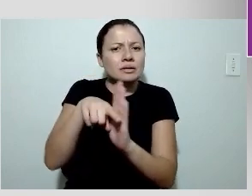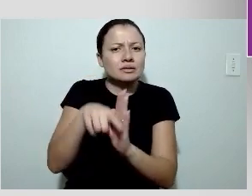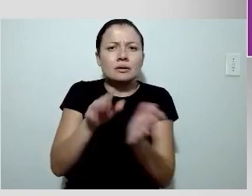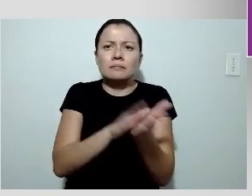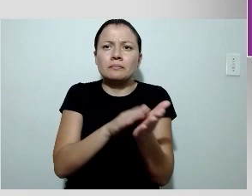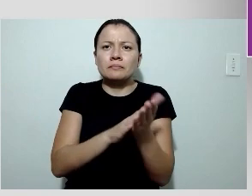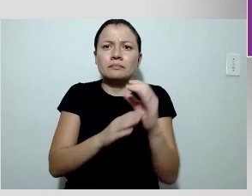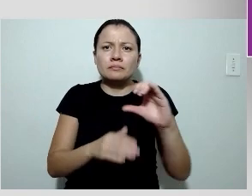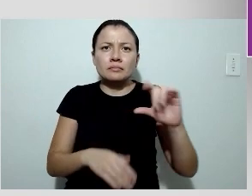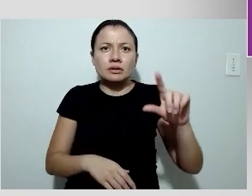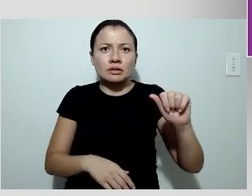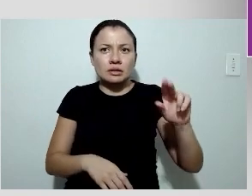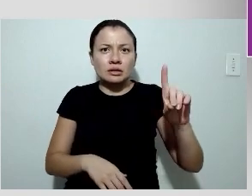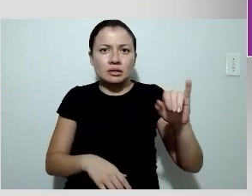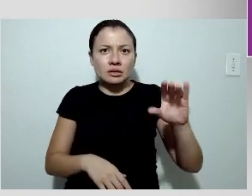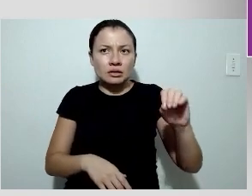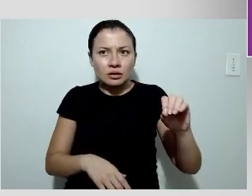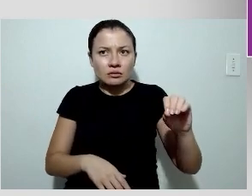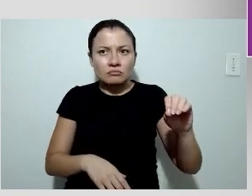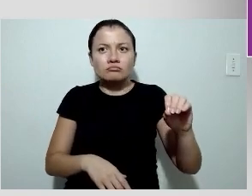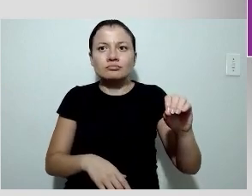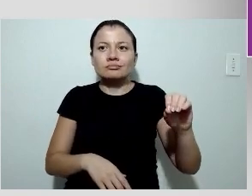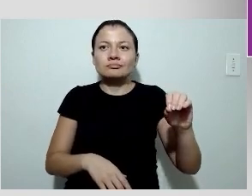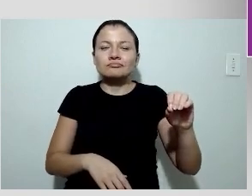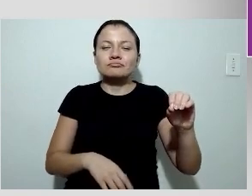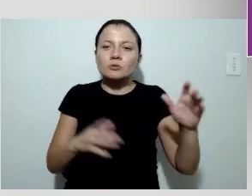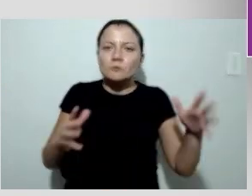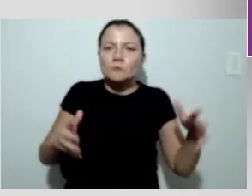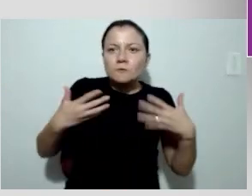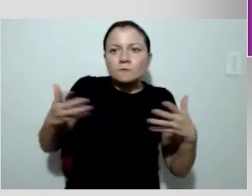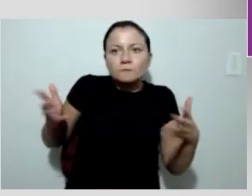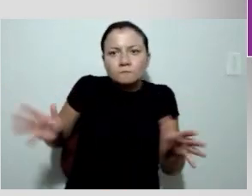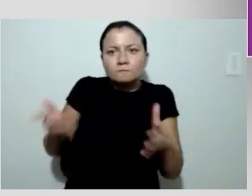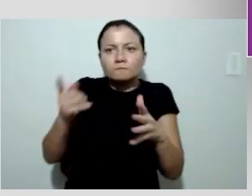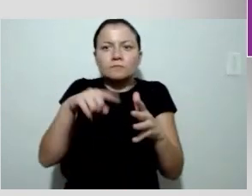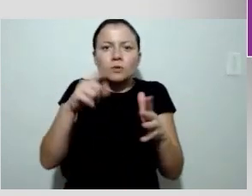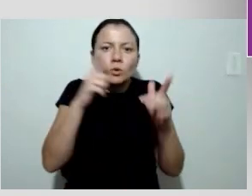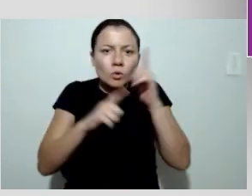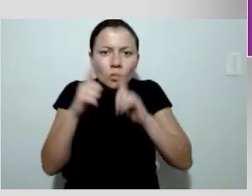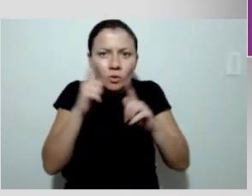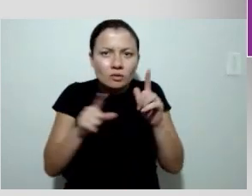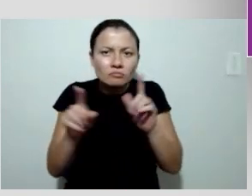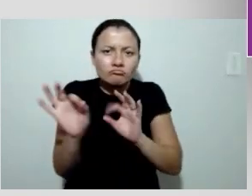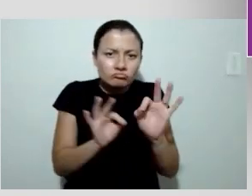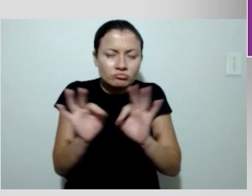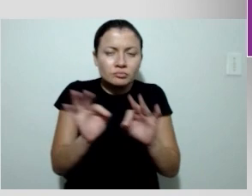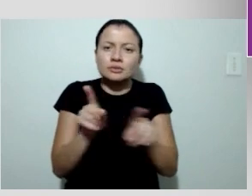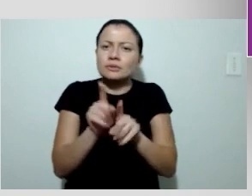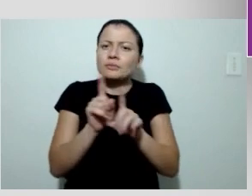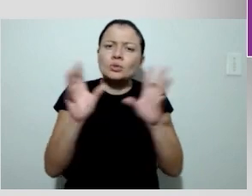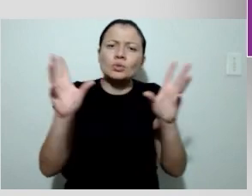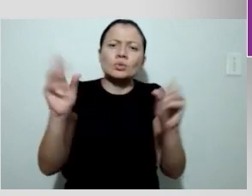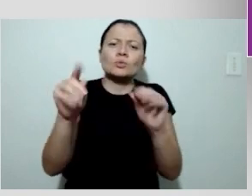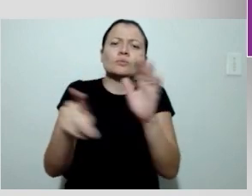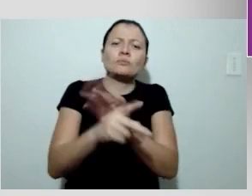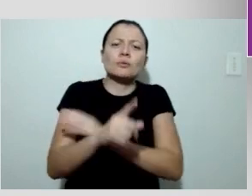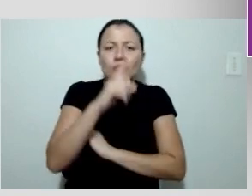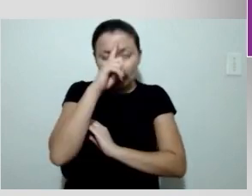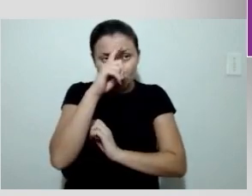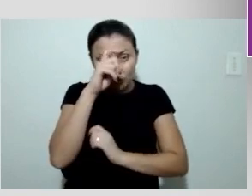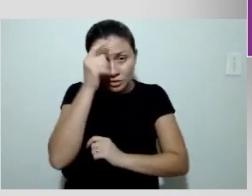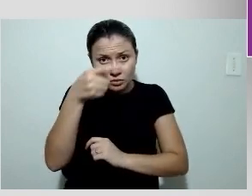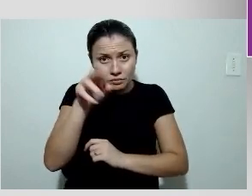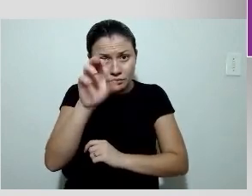nos estimulado a ter esse equipamento a ter essa tecnologia e a todos do Procardio que sempre nos colocam